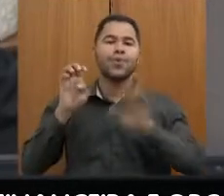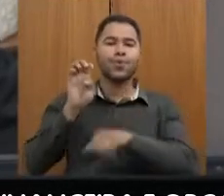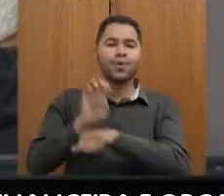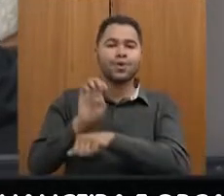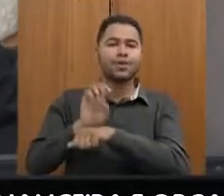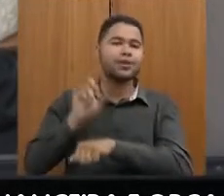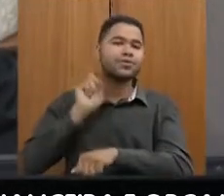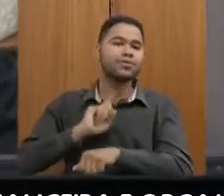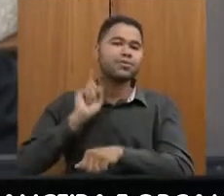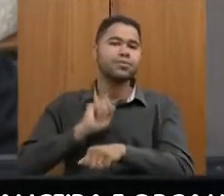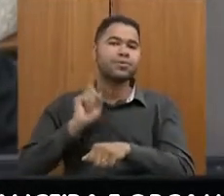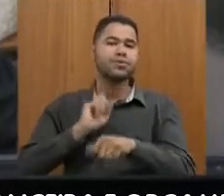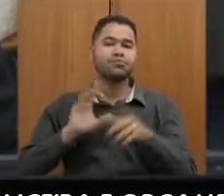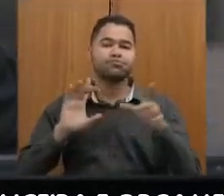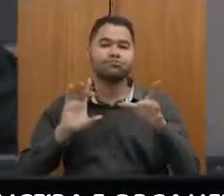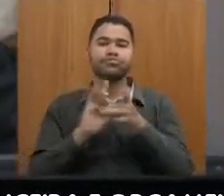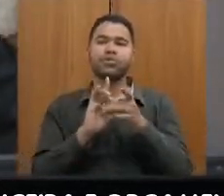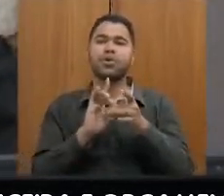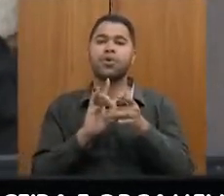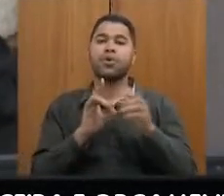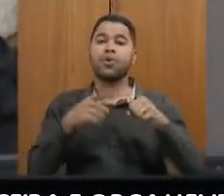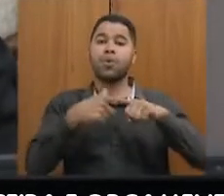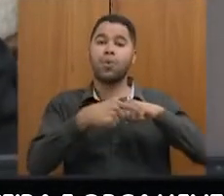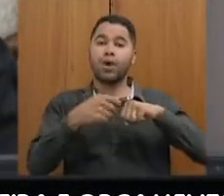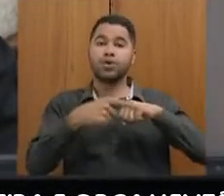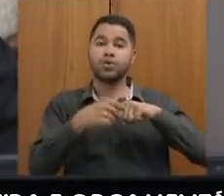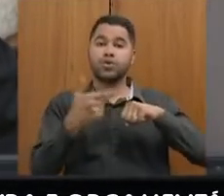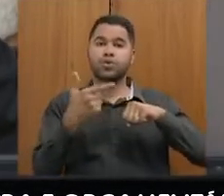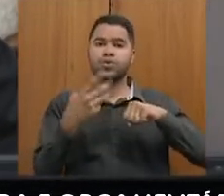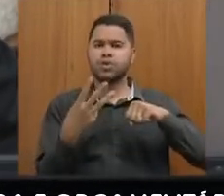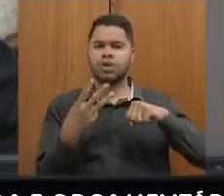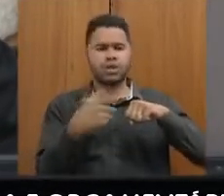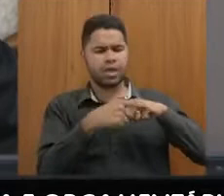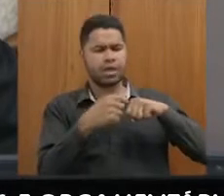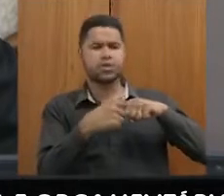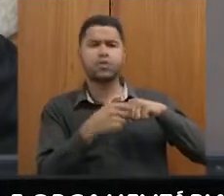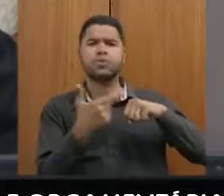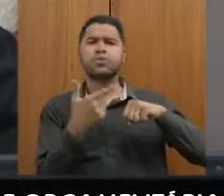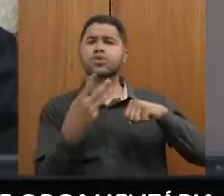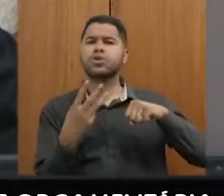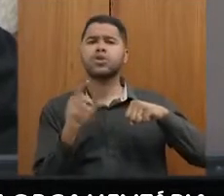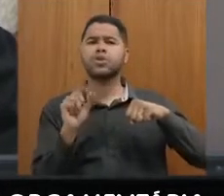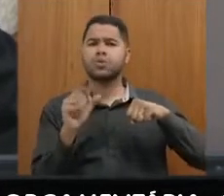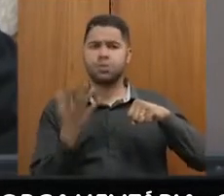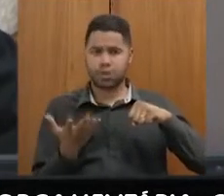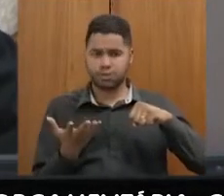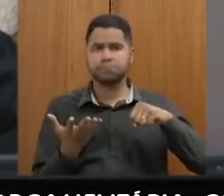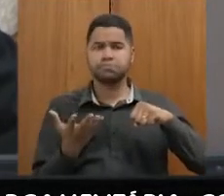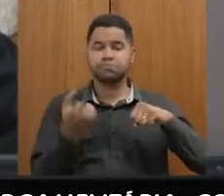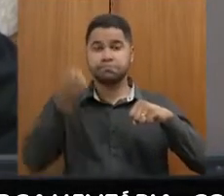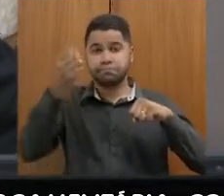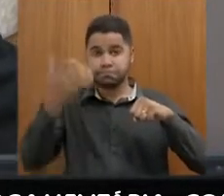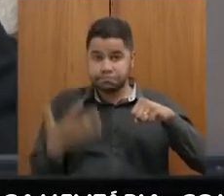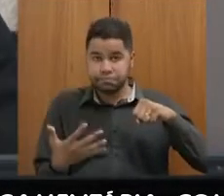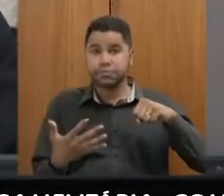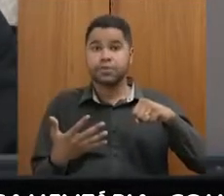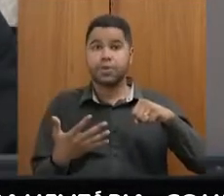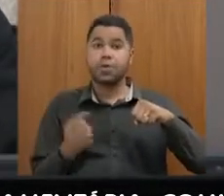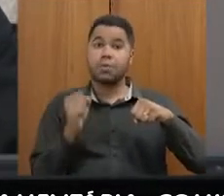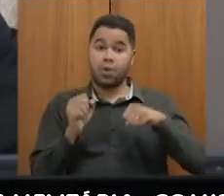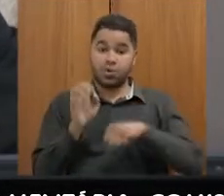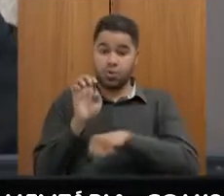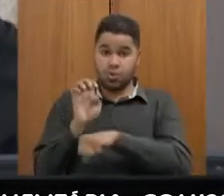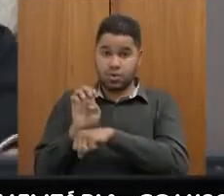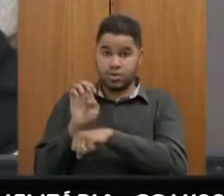a aderir ao artigo 23. O que seria esse artigo 23? Ele fala que o Estado pode pegar